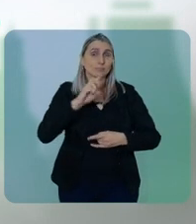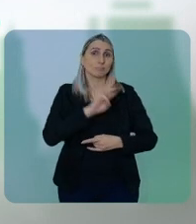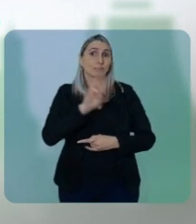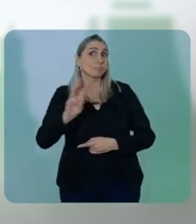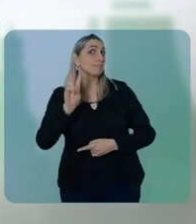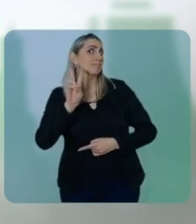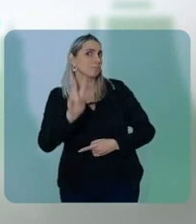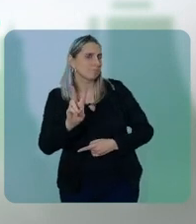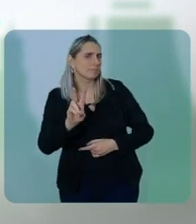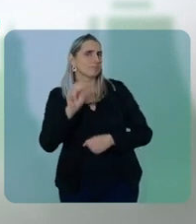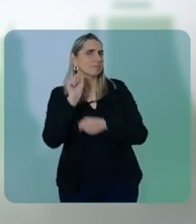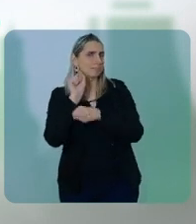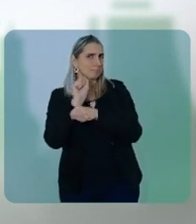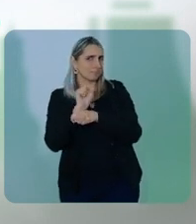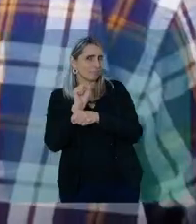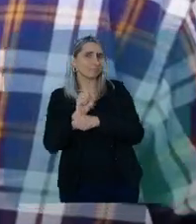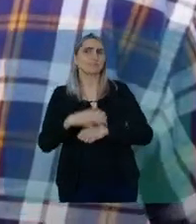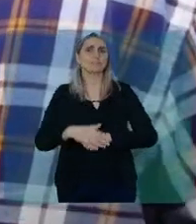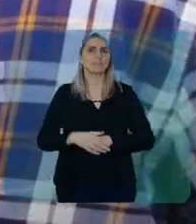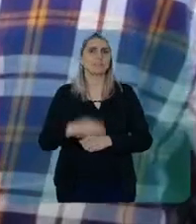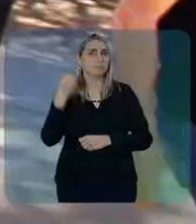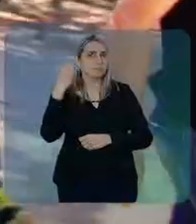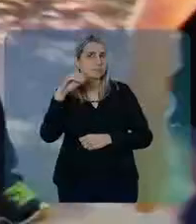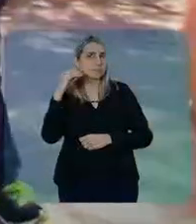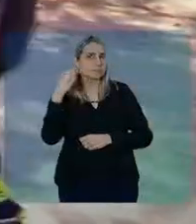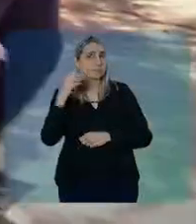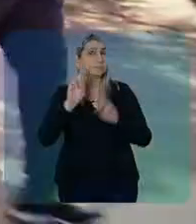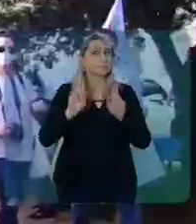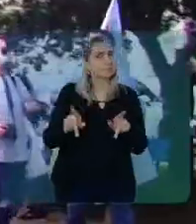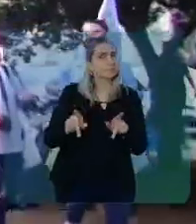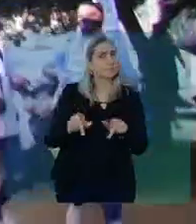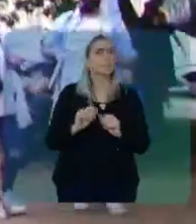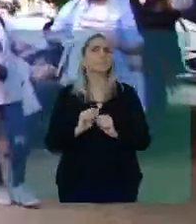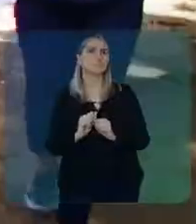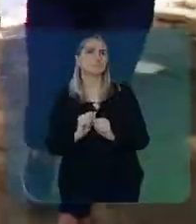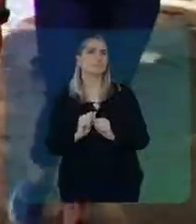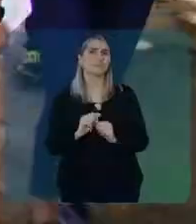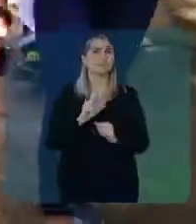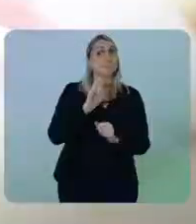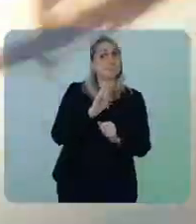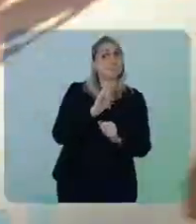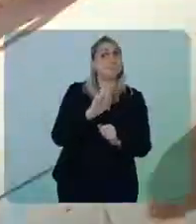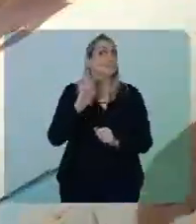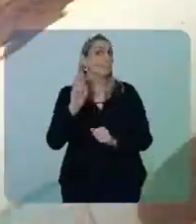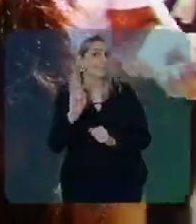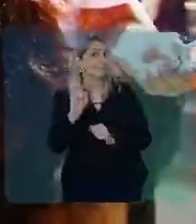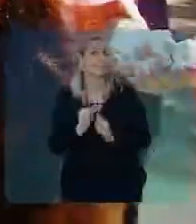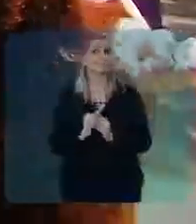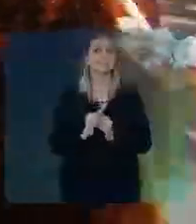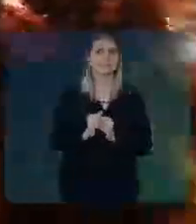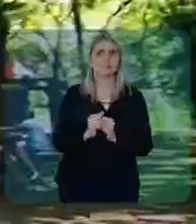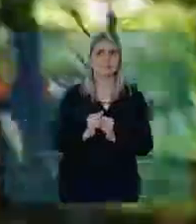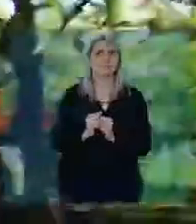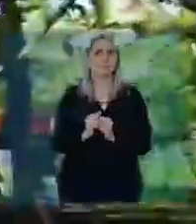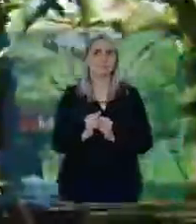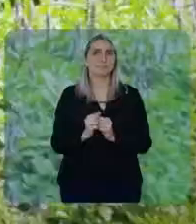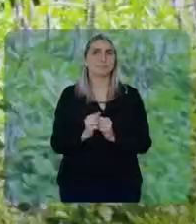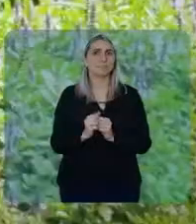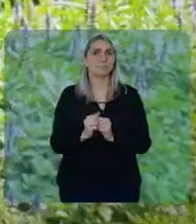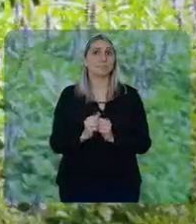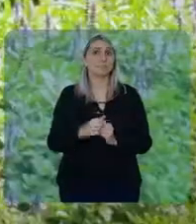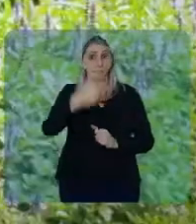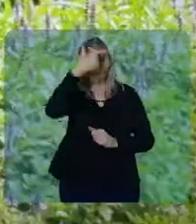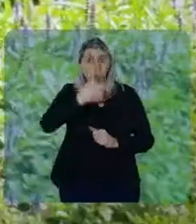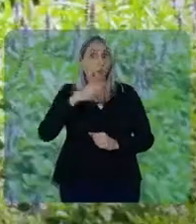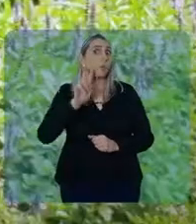na fanpage do Valter. Te aguardamos lá. Porto Alegre diferente, é 55 que